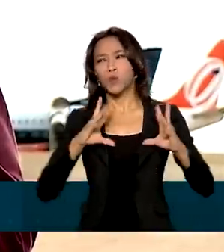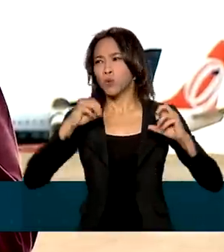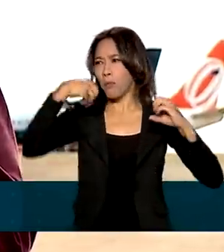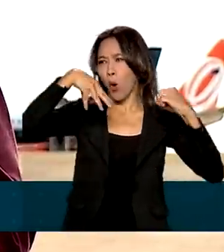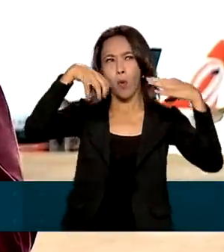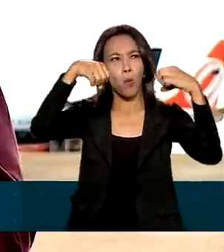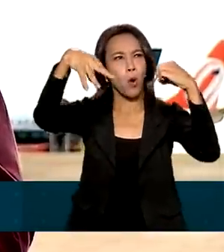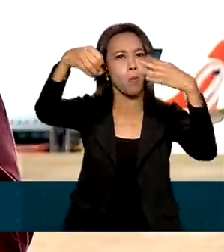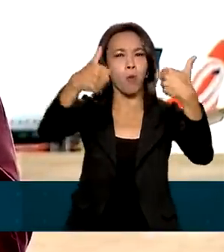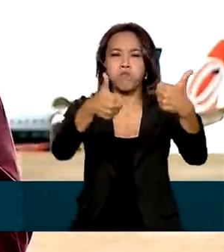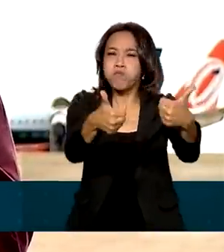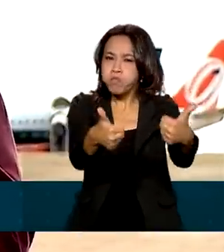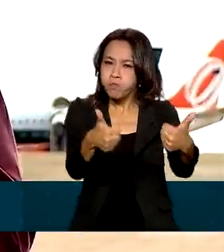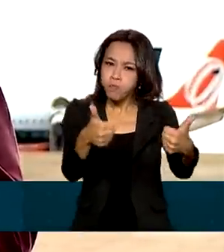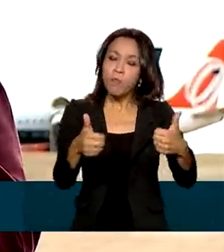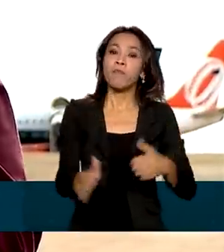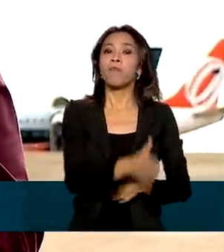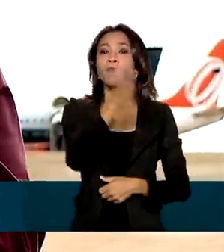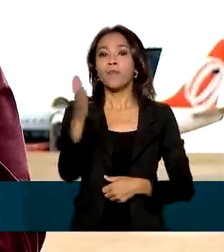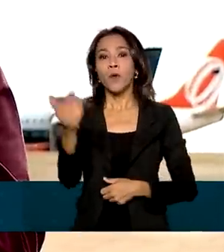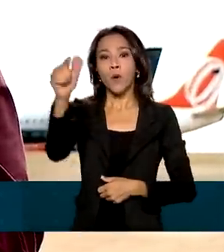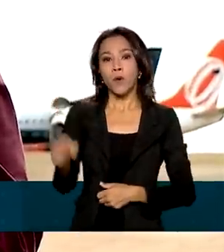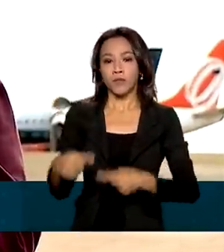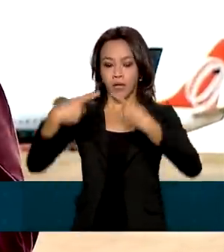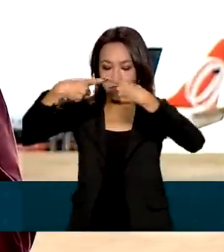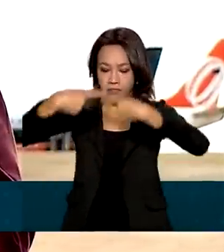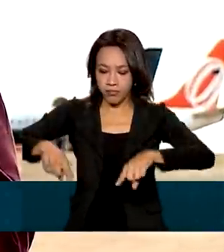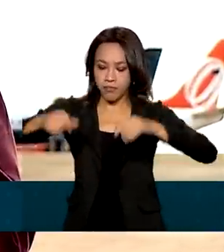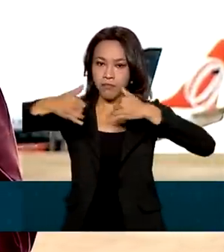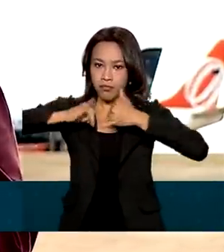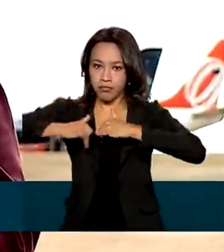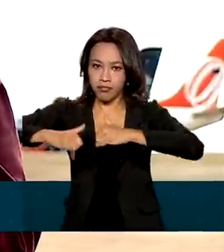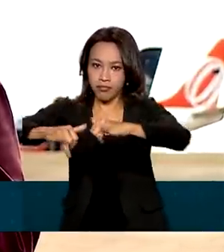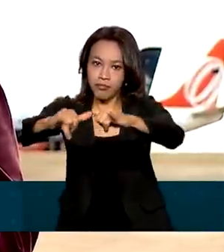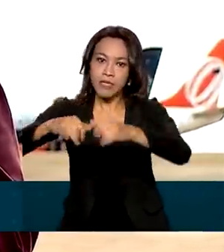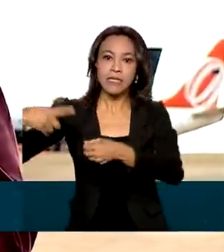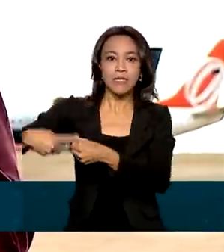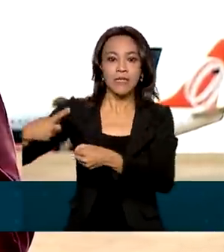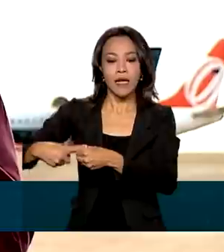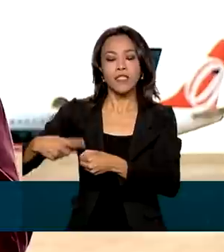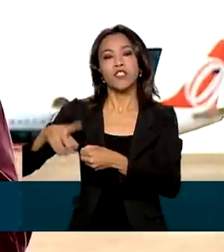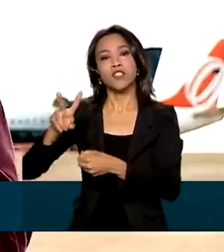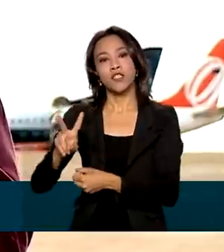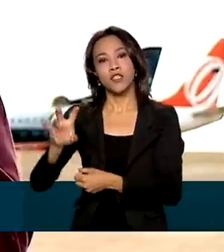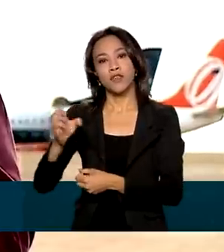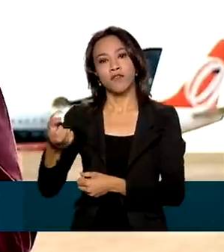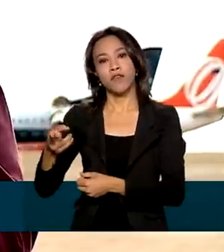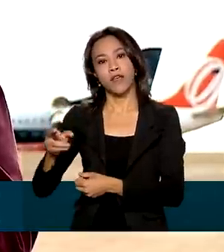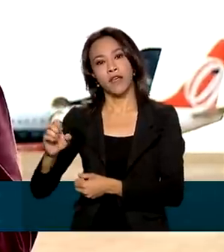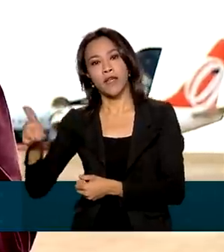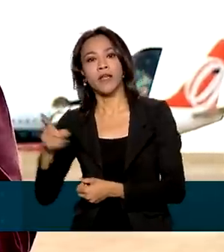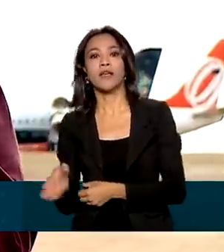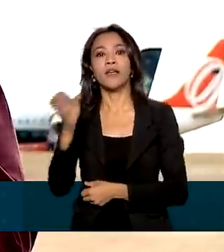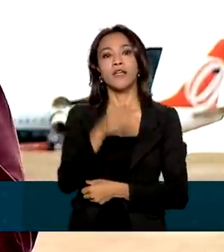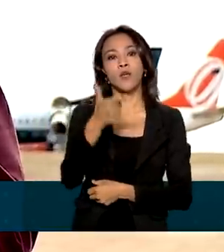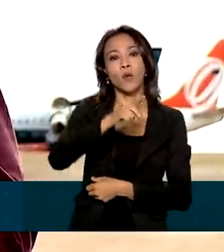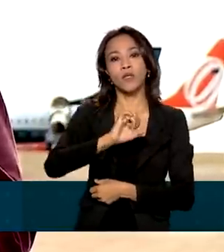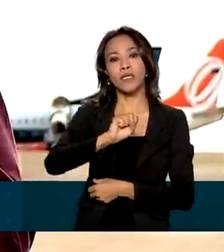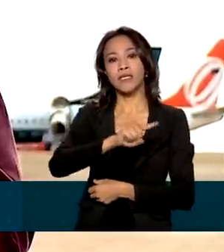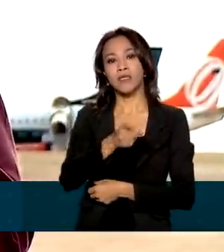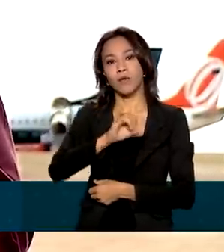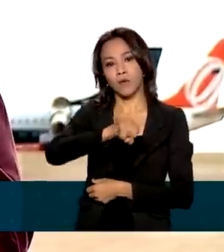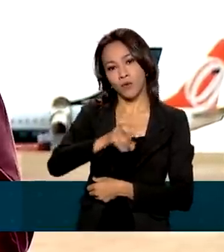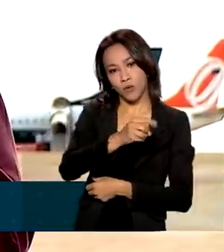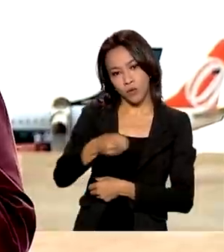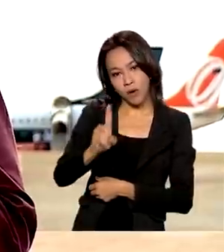inaugurar a hidrelétrica de Bela Vista, entre as cidades de Verê e São João, no Rio Chopin. O evento começa